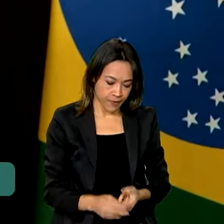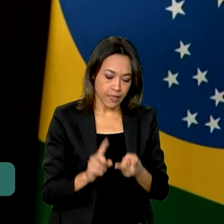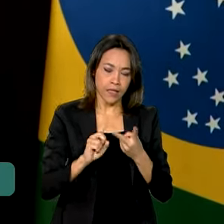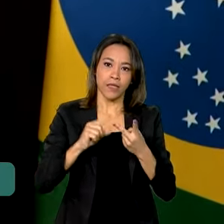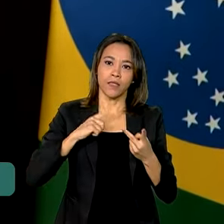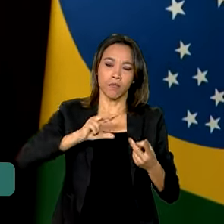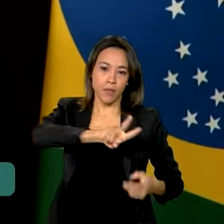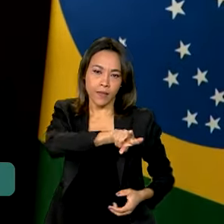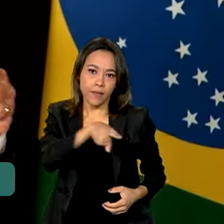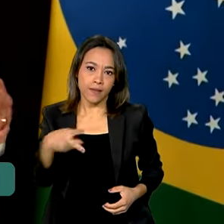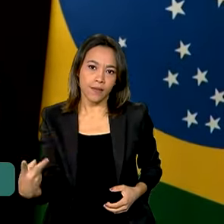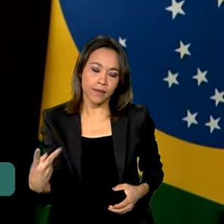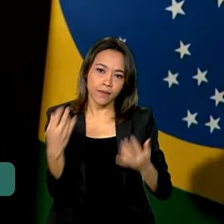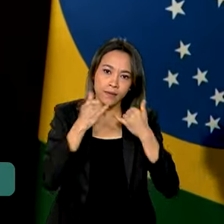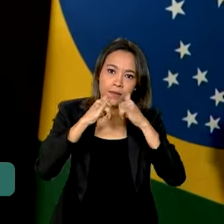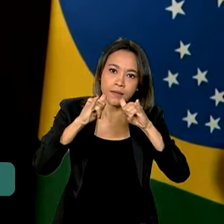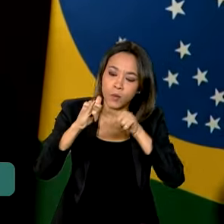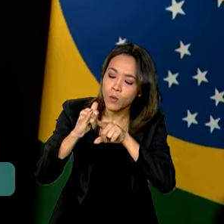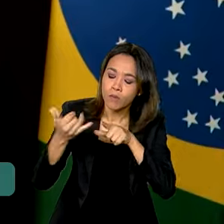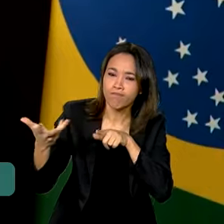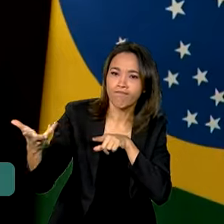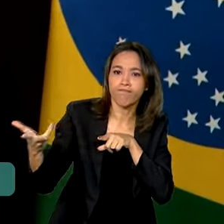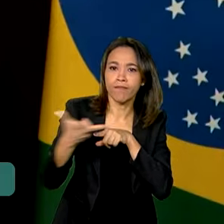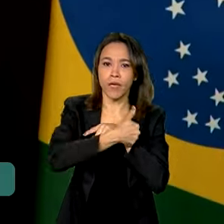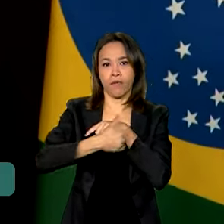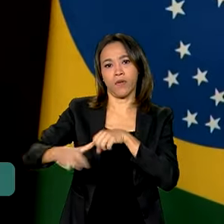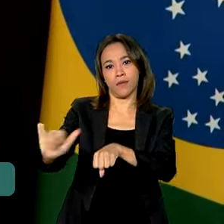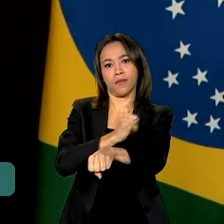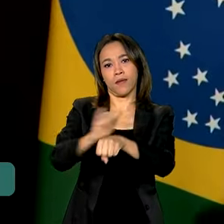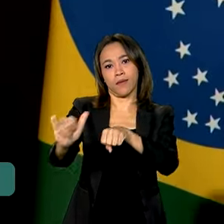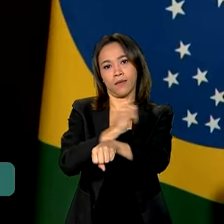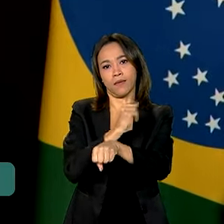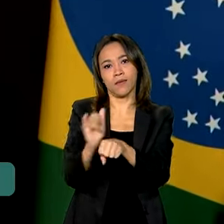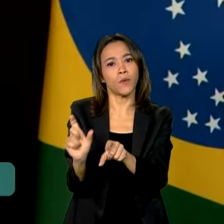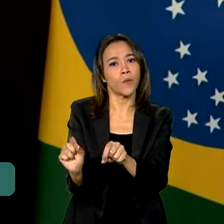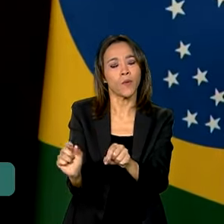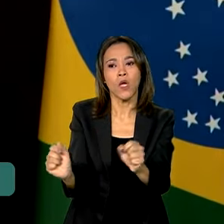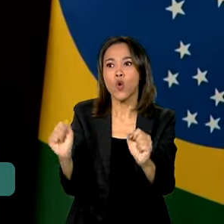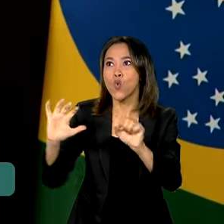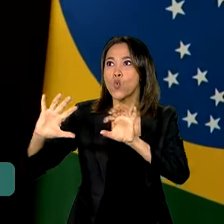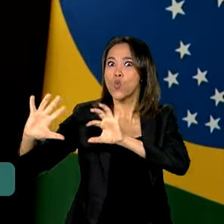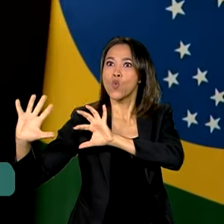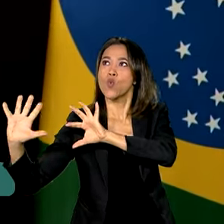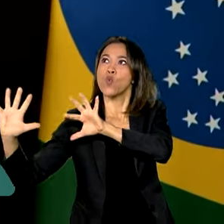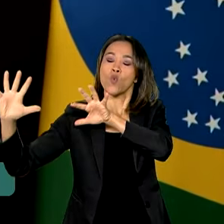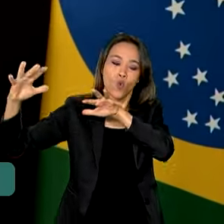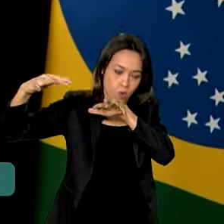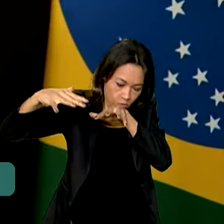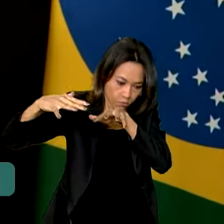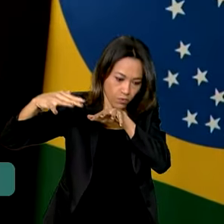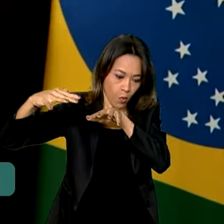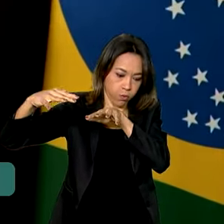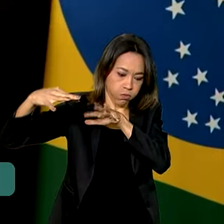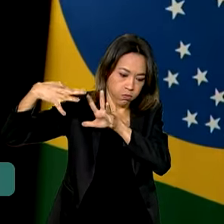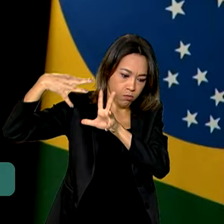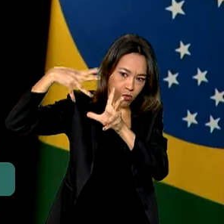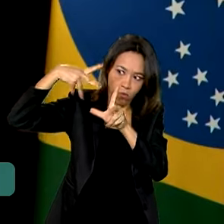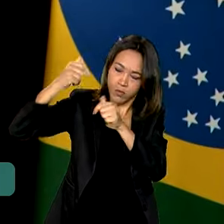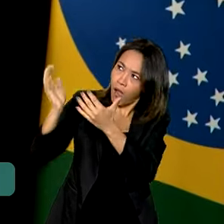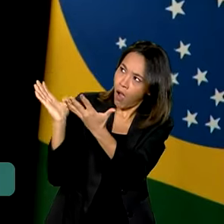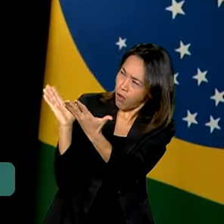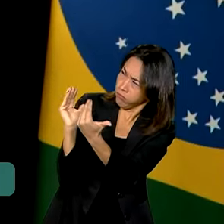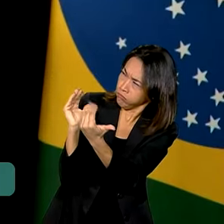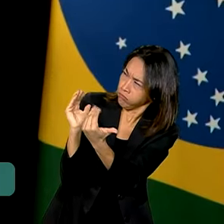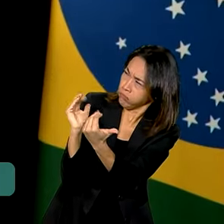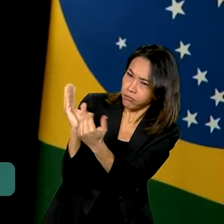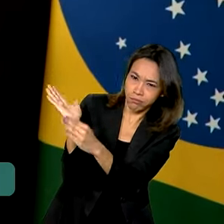energética a possibilidade extraordinária de atraísmo o mundo inteiro para contribuir nos investimentos, no